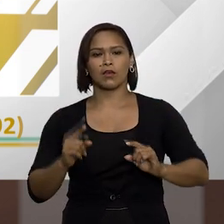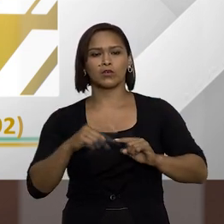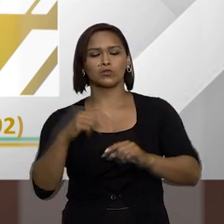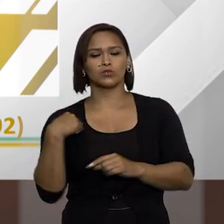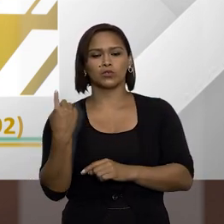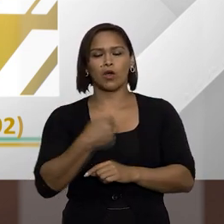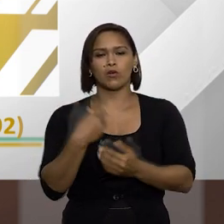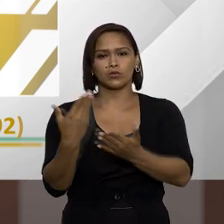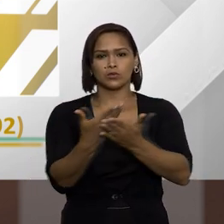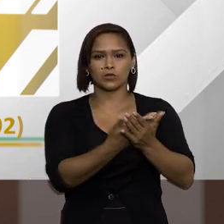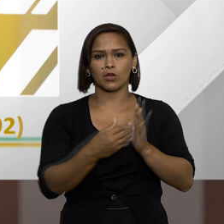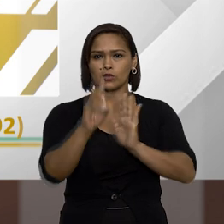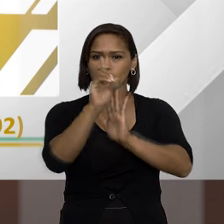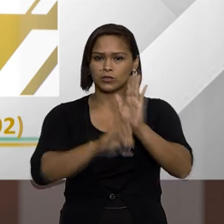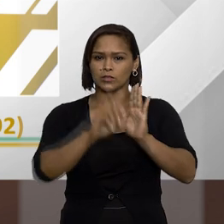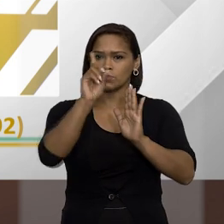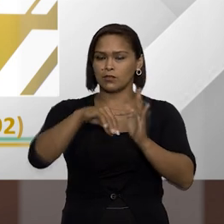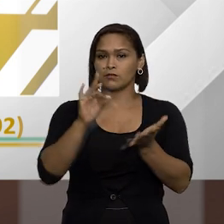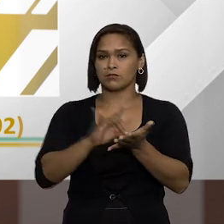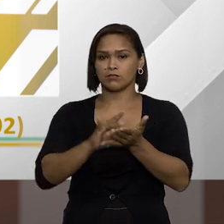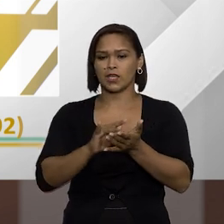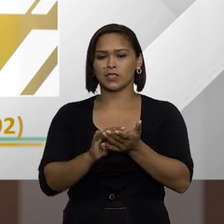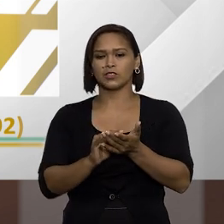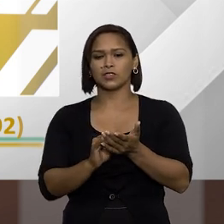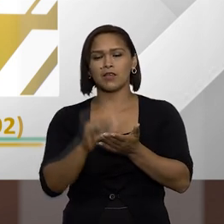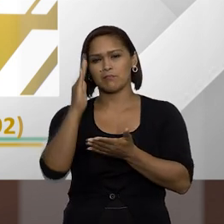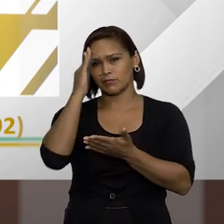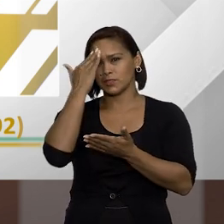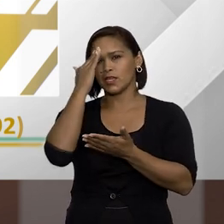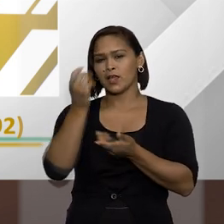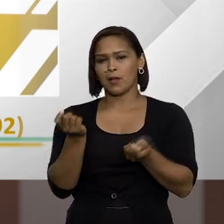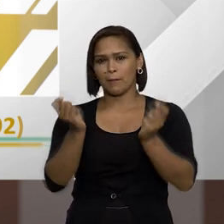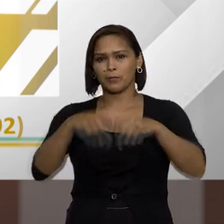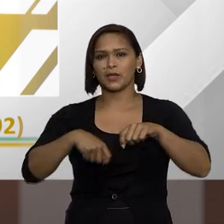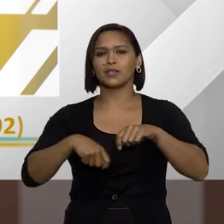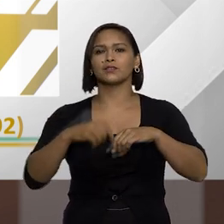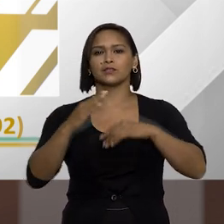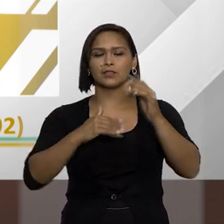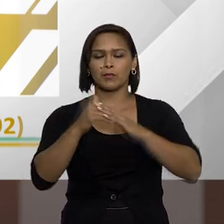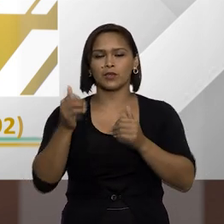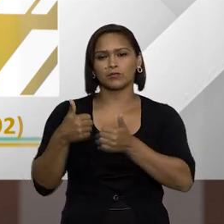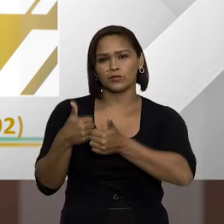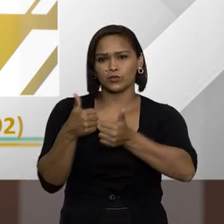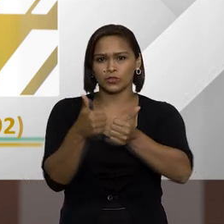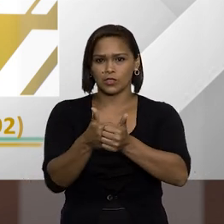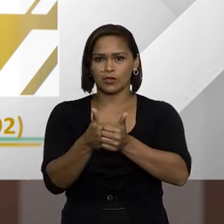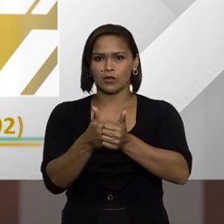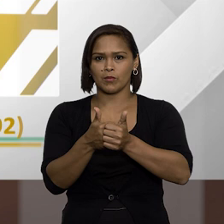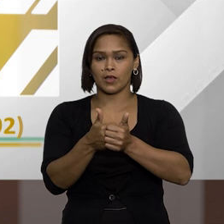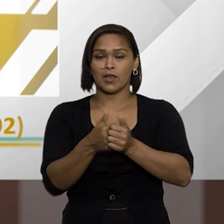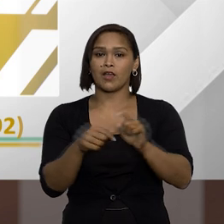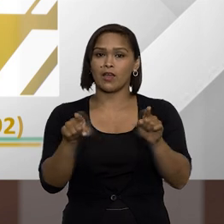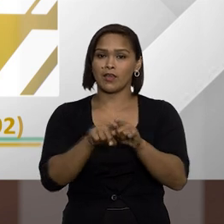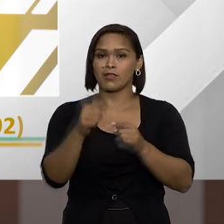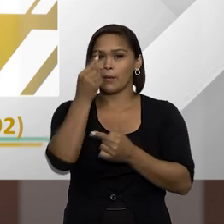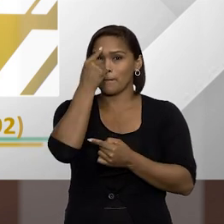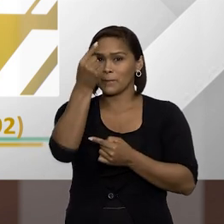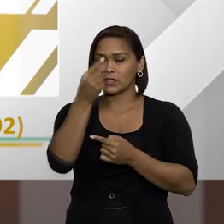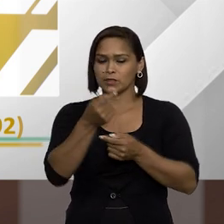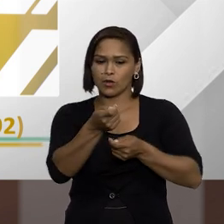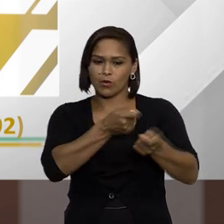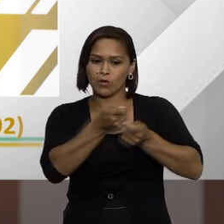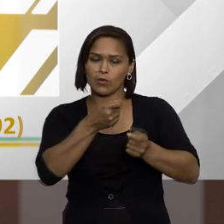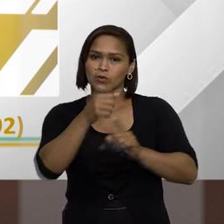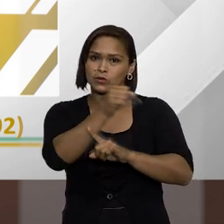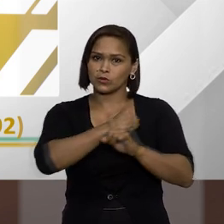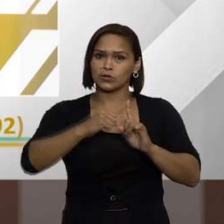aqueles estudiosos do direito eles realmente estejam por dentro estejam capazes de acompanhar até mesmo pensando no